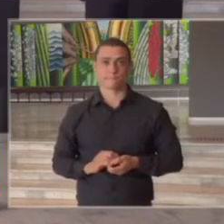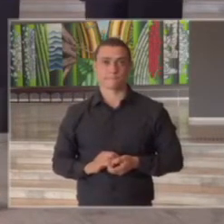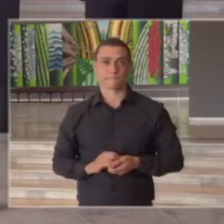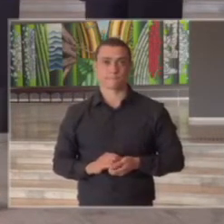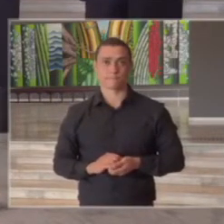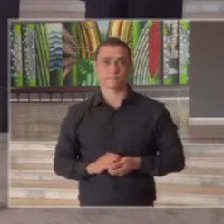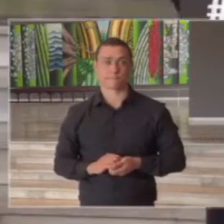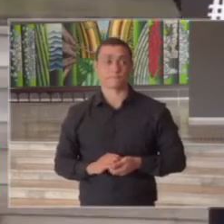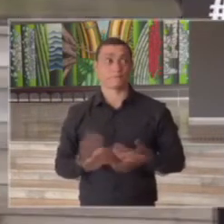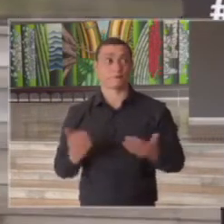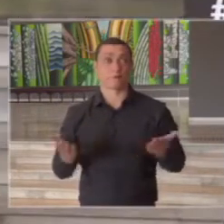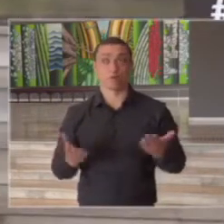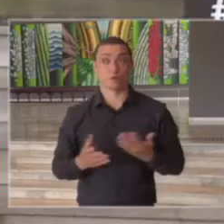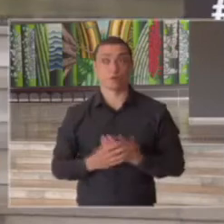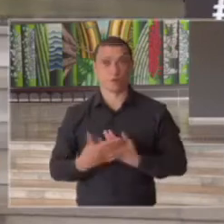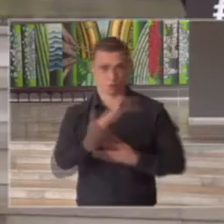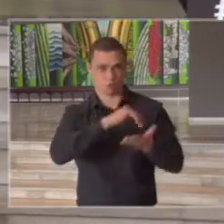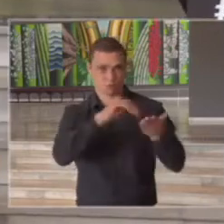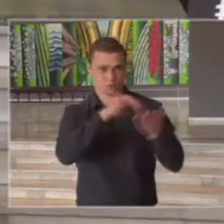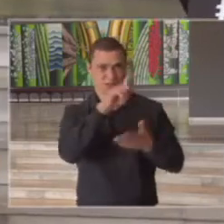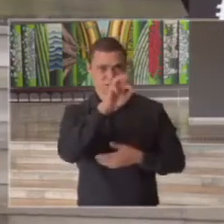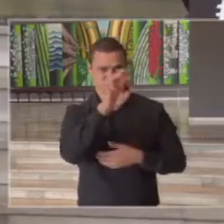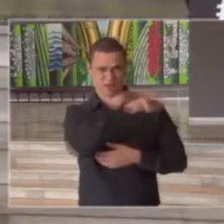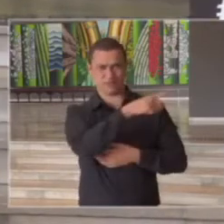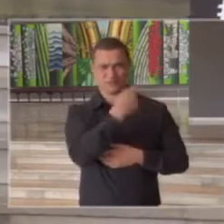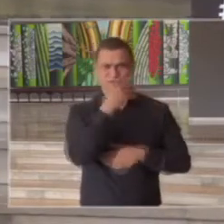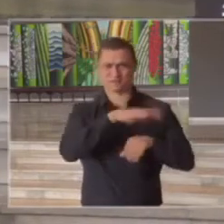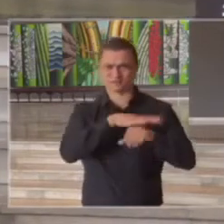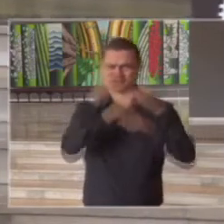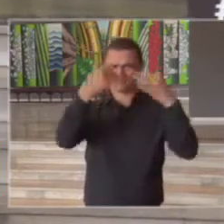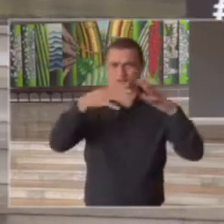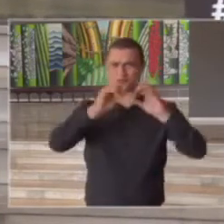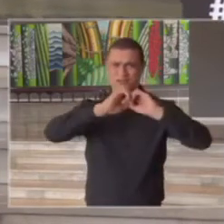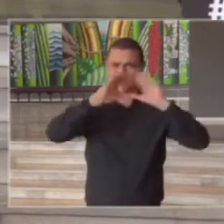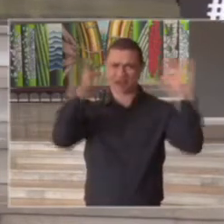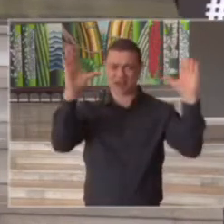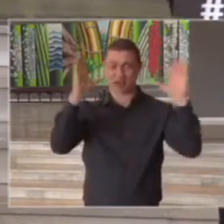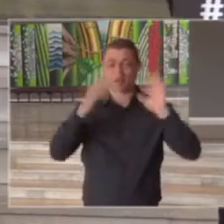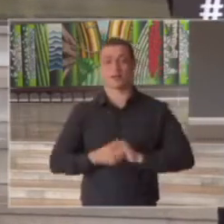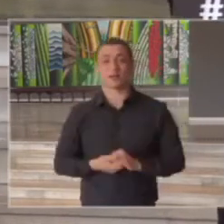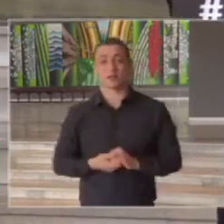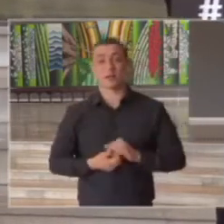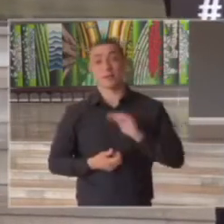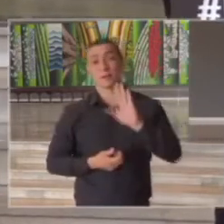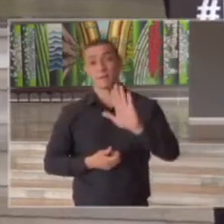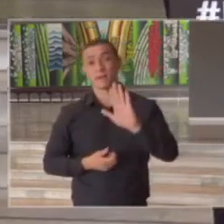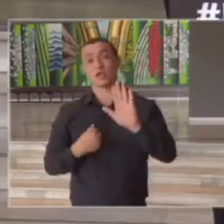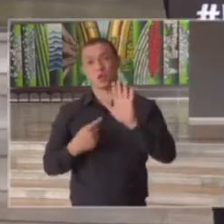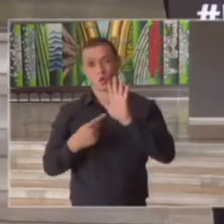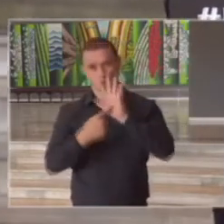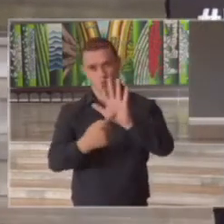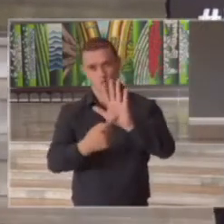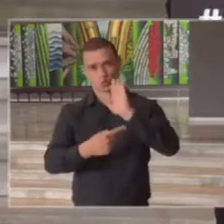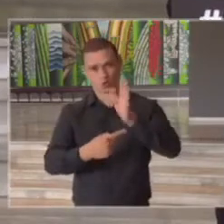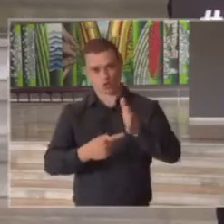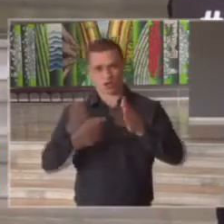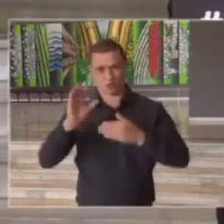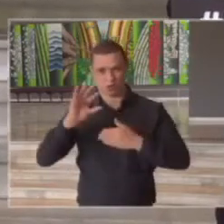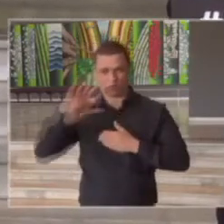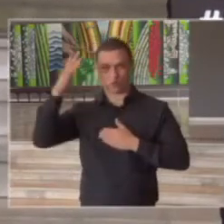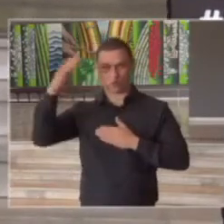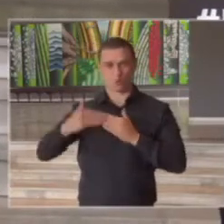bom acho que o secretário Guerma deixou bem claro os pontos mas nós apresentamos aqui os cenários